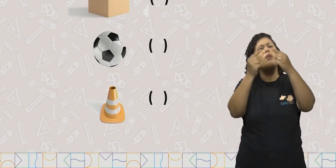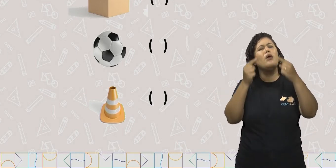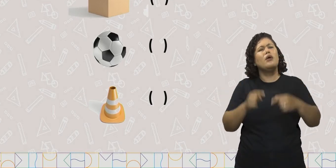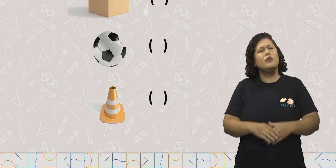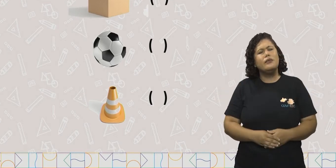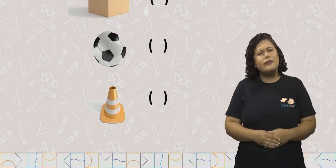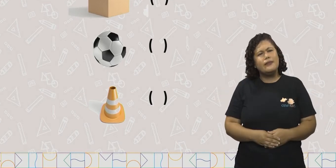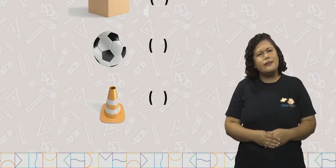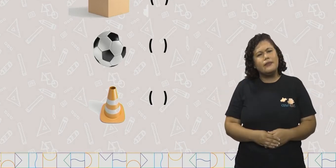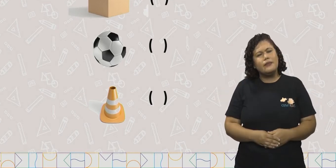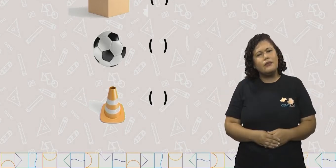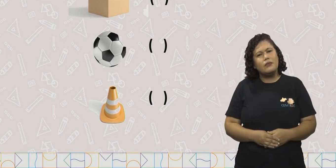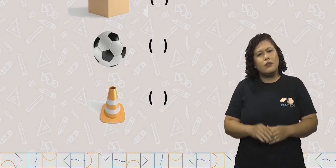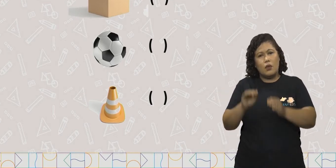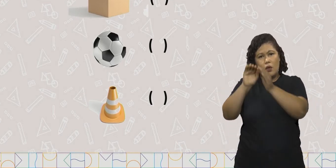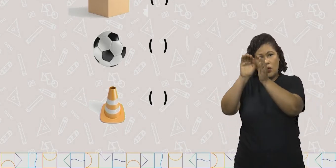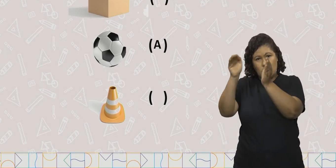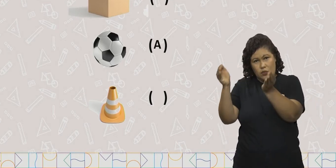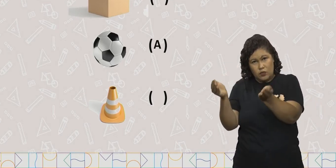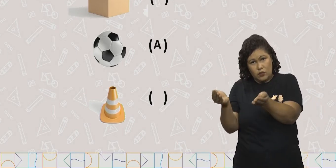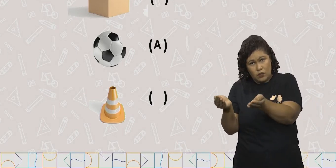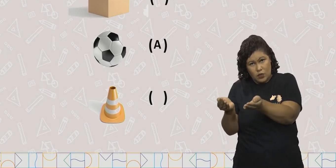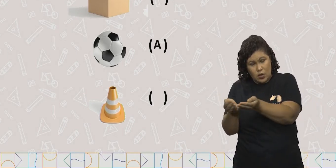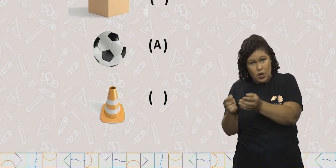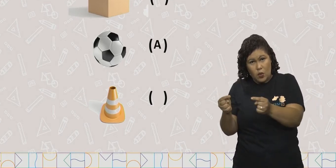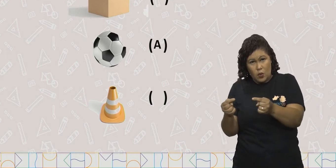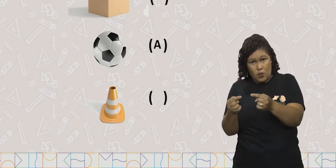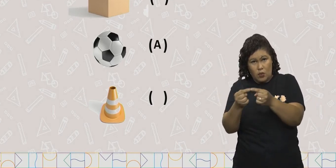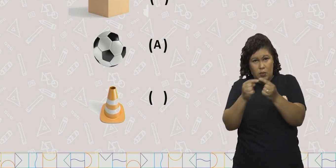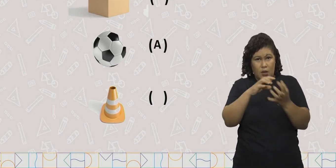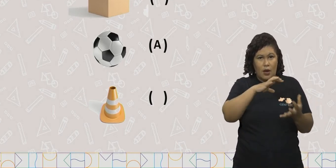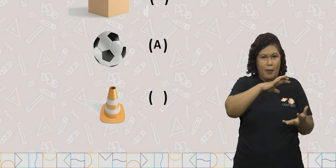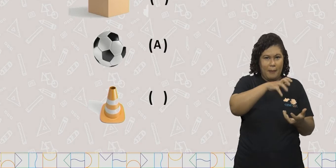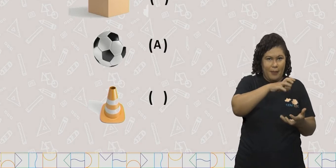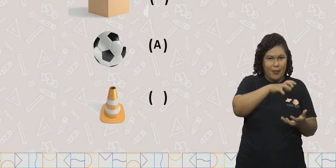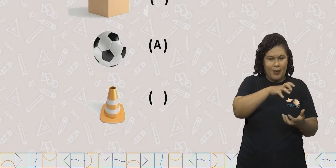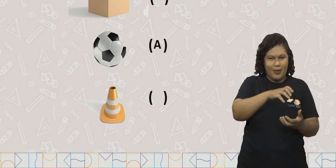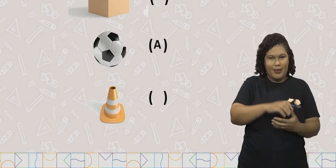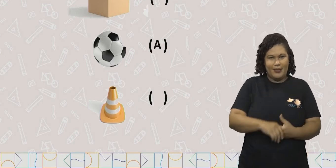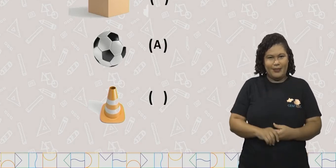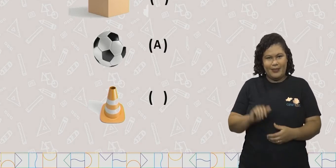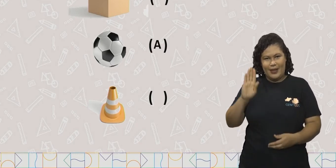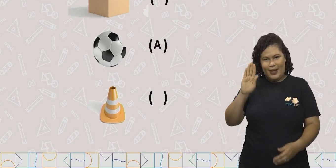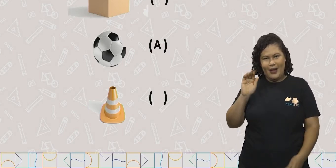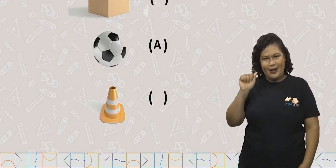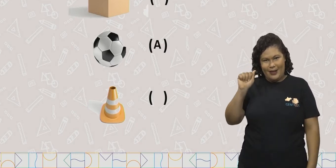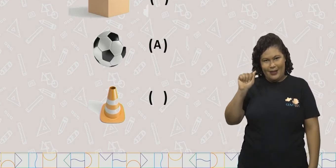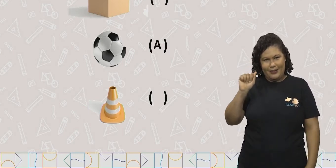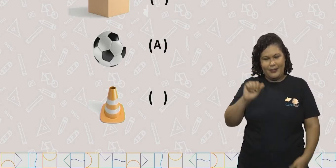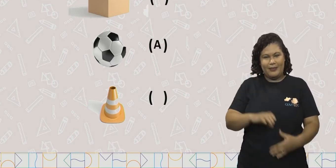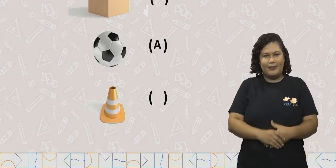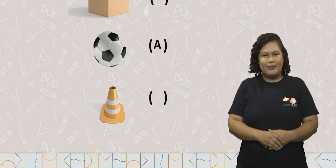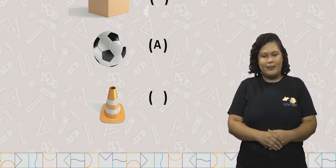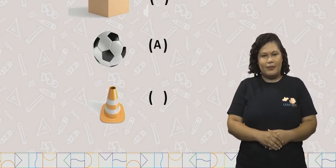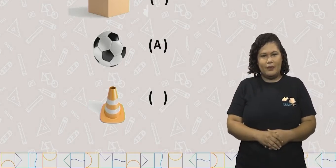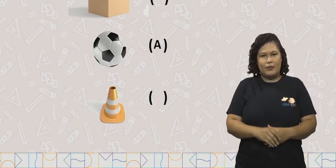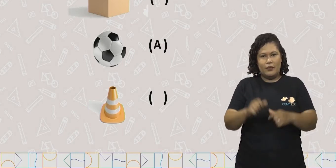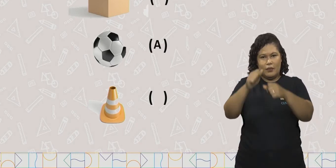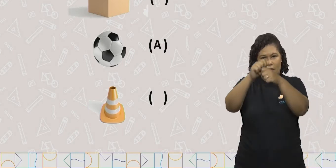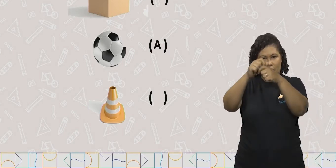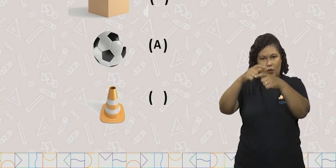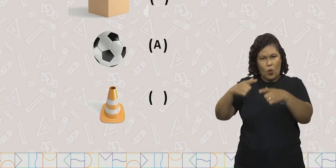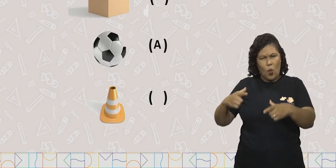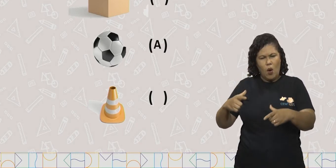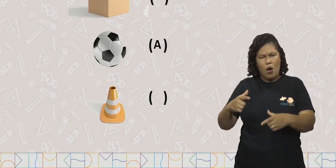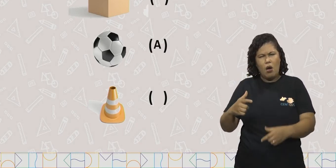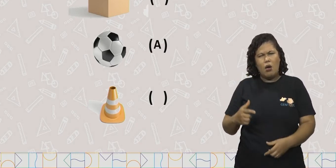Muito bem! Ela se parece com a bola letra A E o cone? O cone se